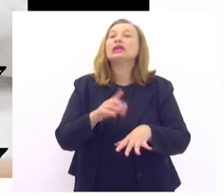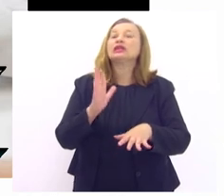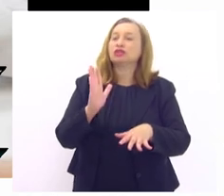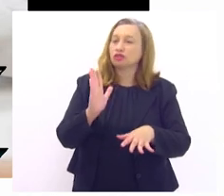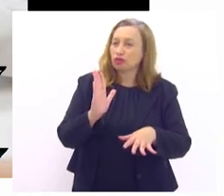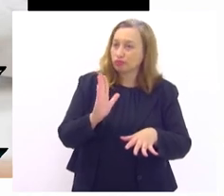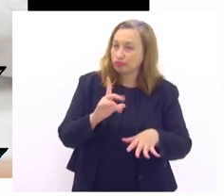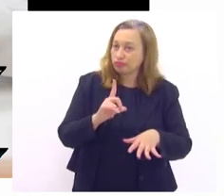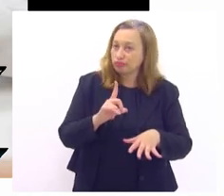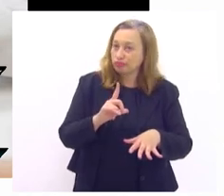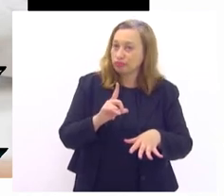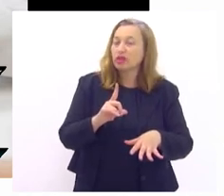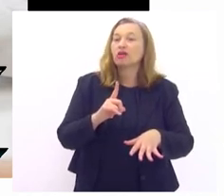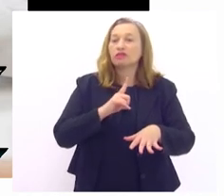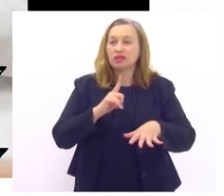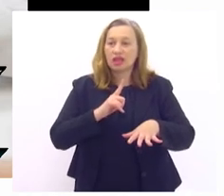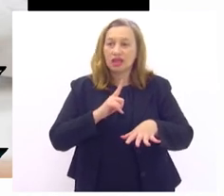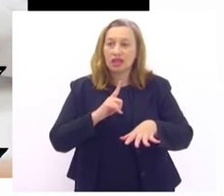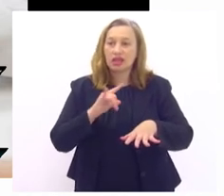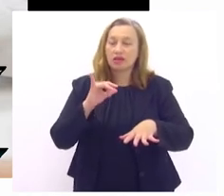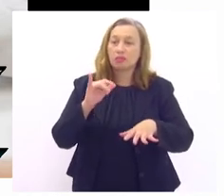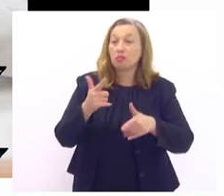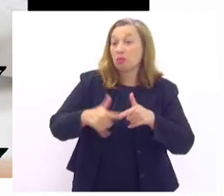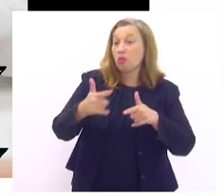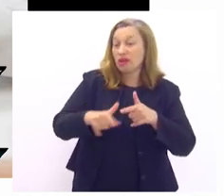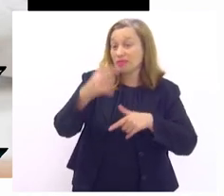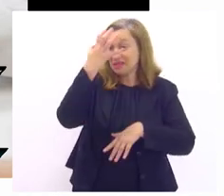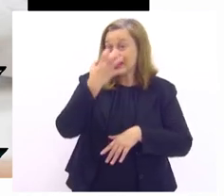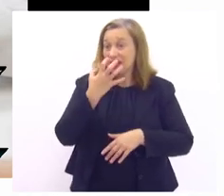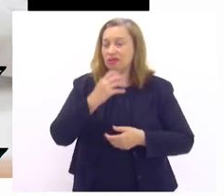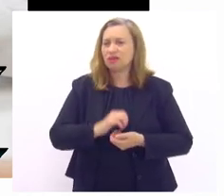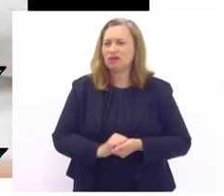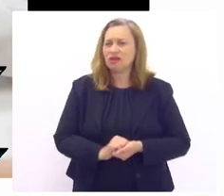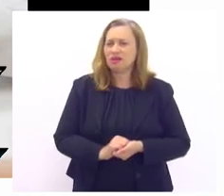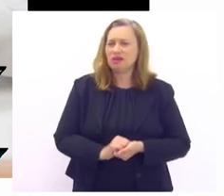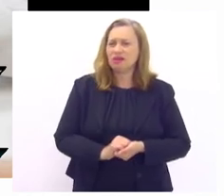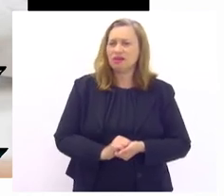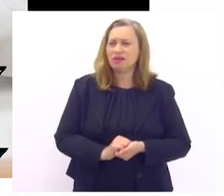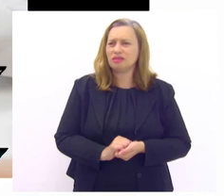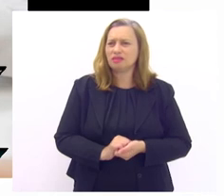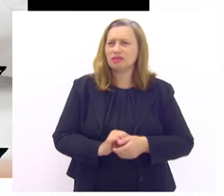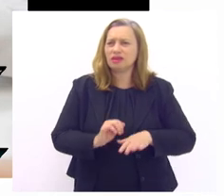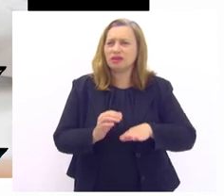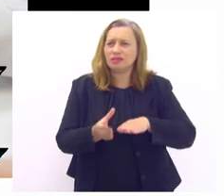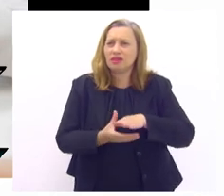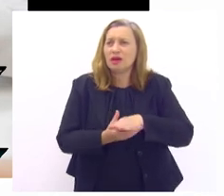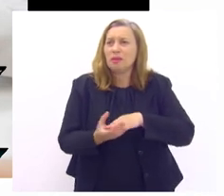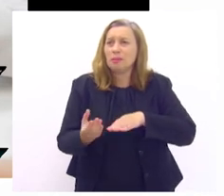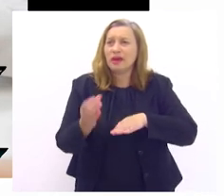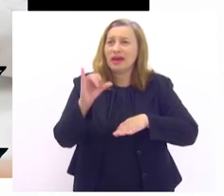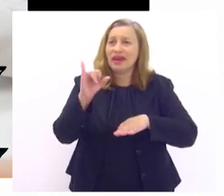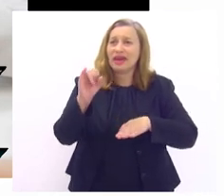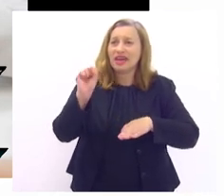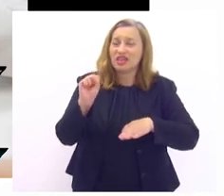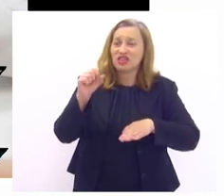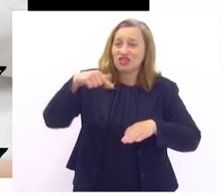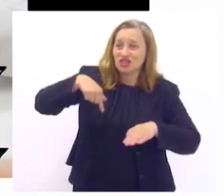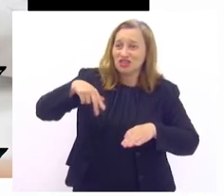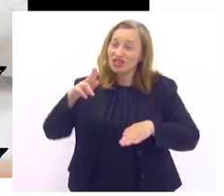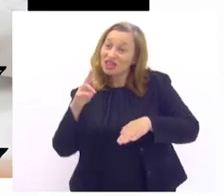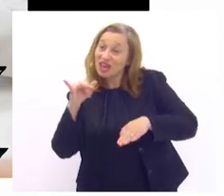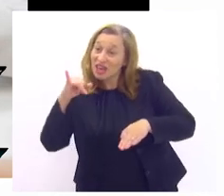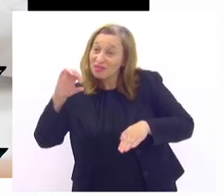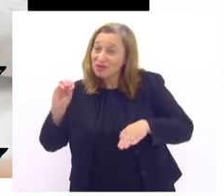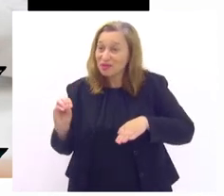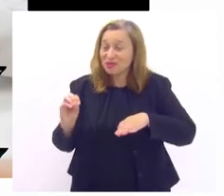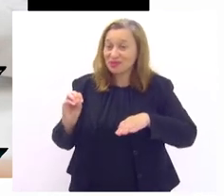realmente uma infecção secundária grave pode passar um pé isquêmico né que já ali é caminhando